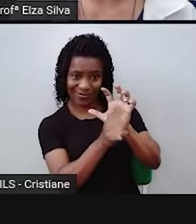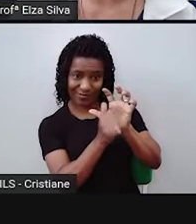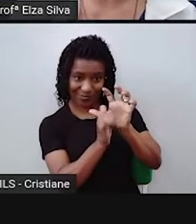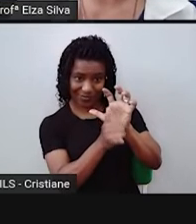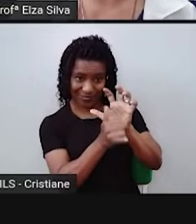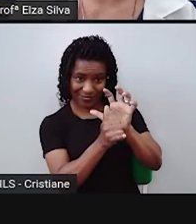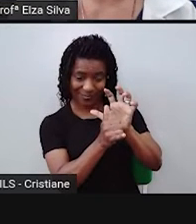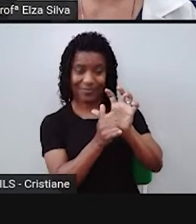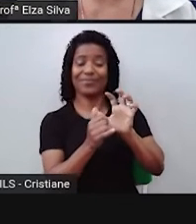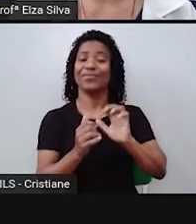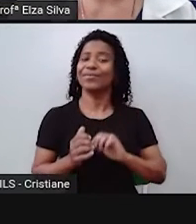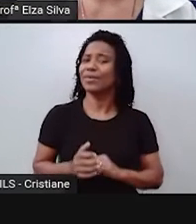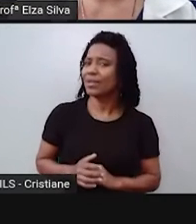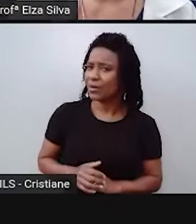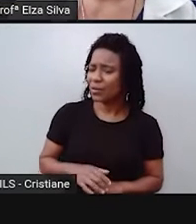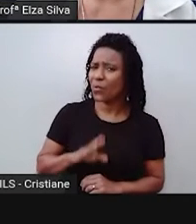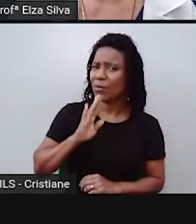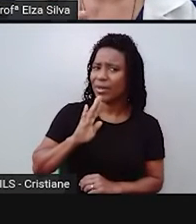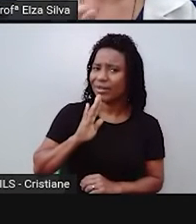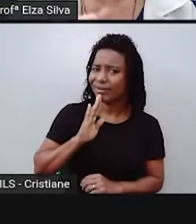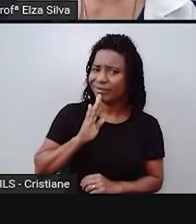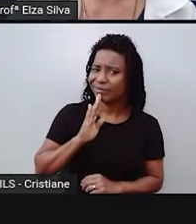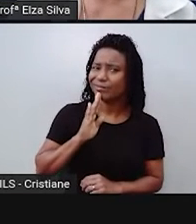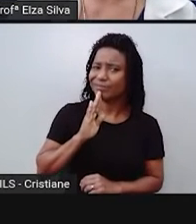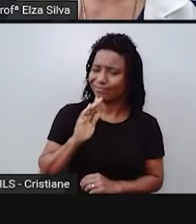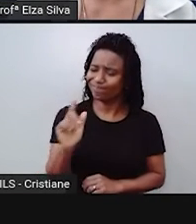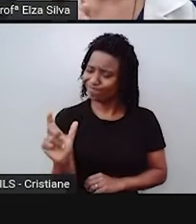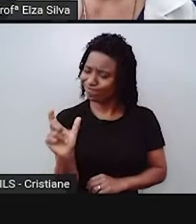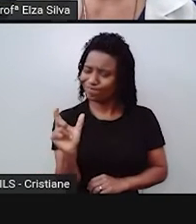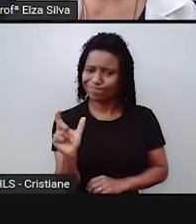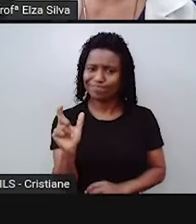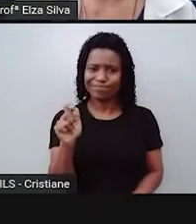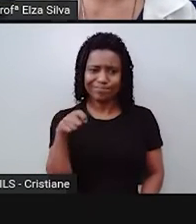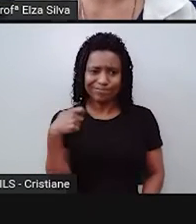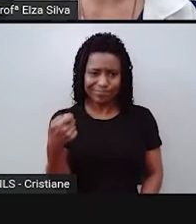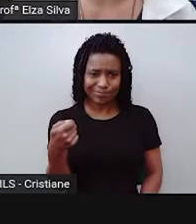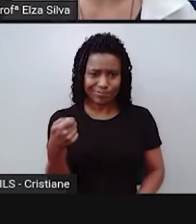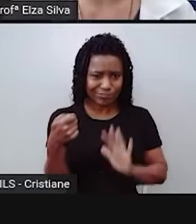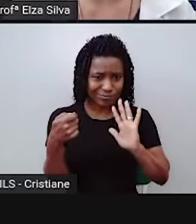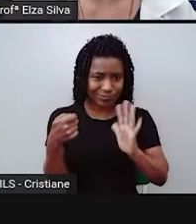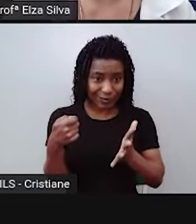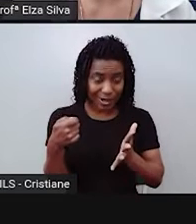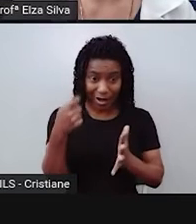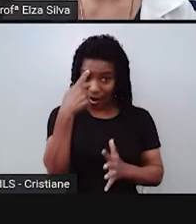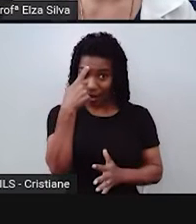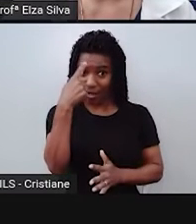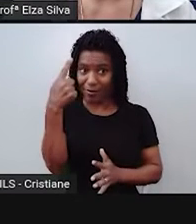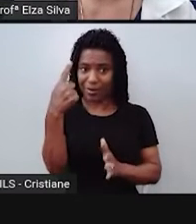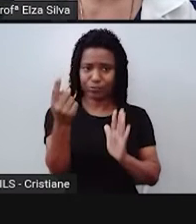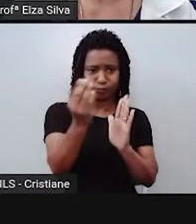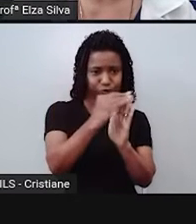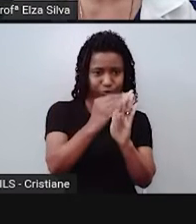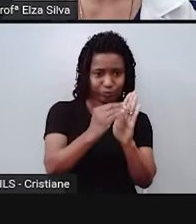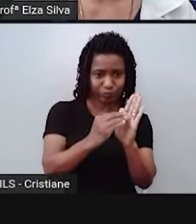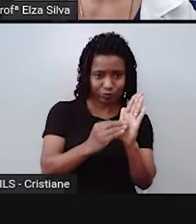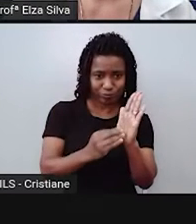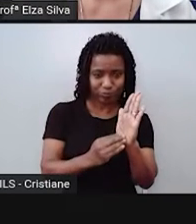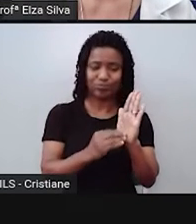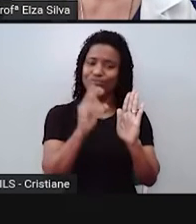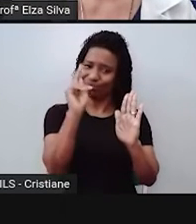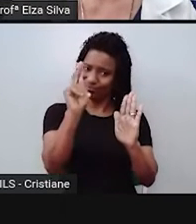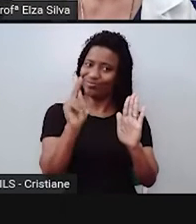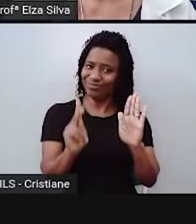estudou algo sobre ele? O que você conseguir lembrar, escreva em seu caderno, ok? Ok, next one.